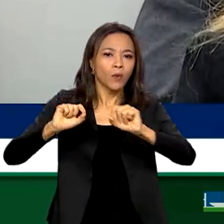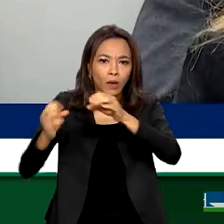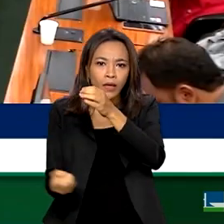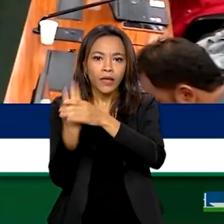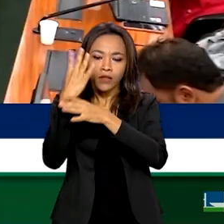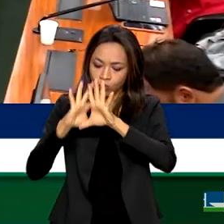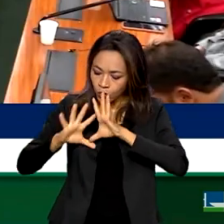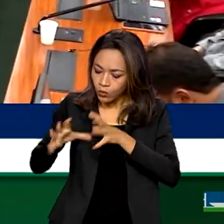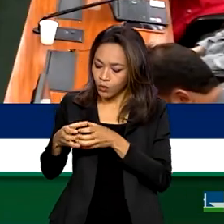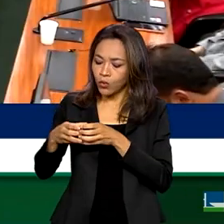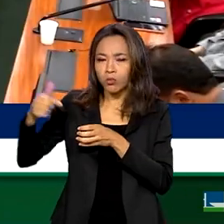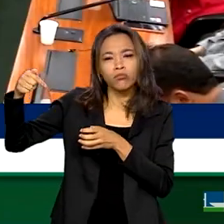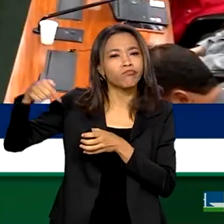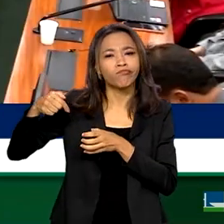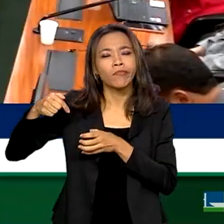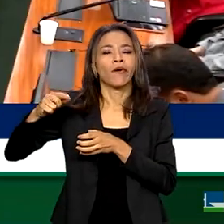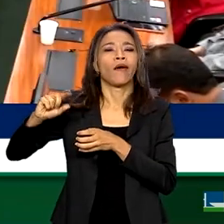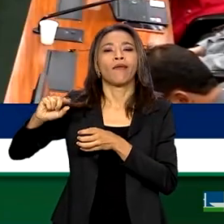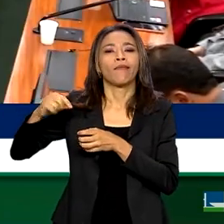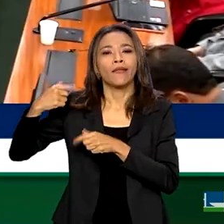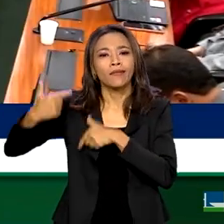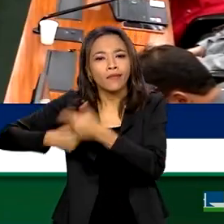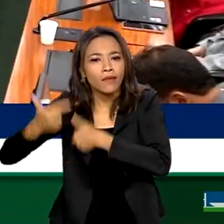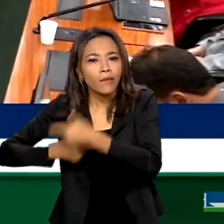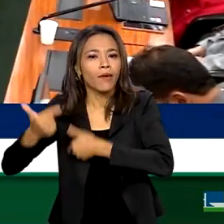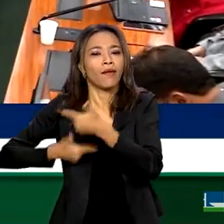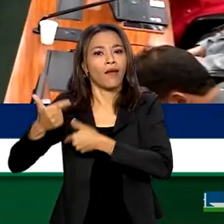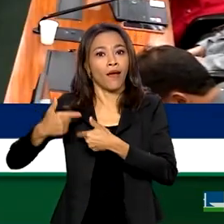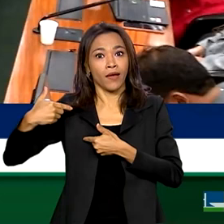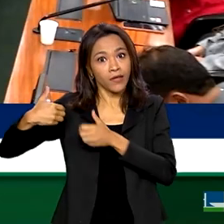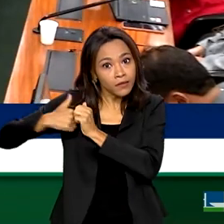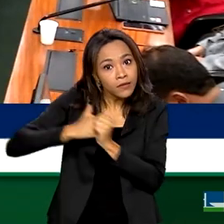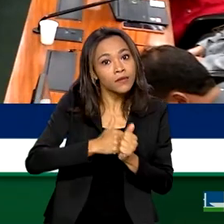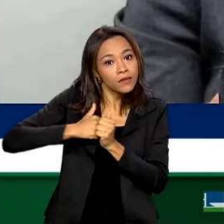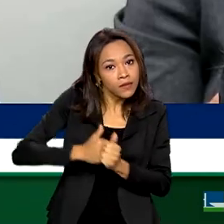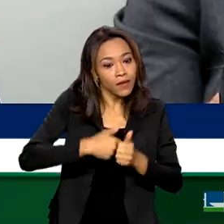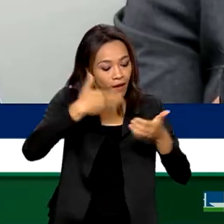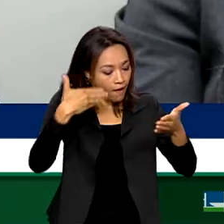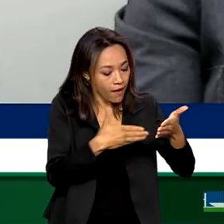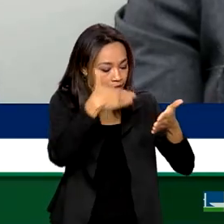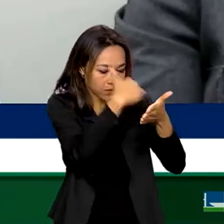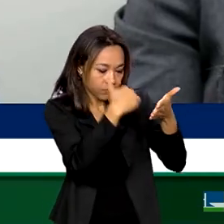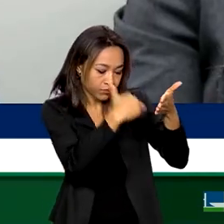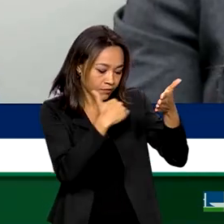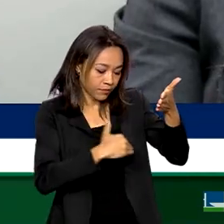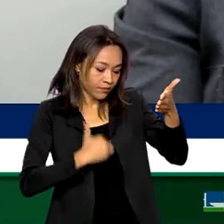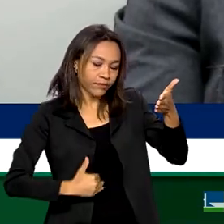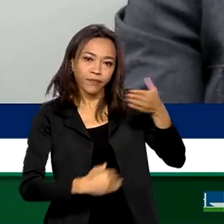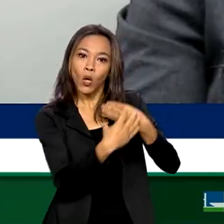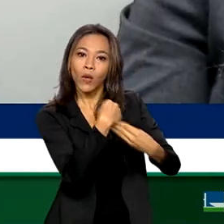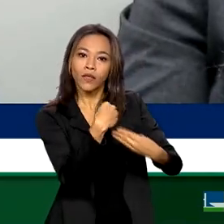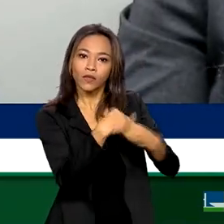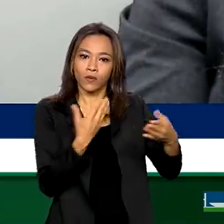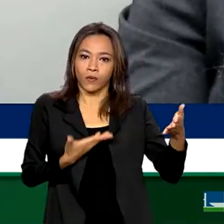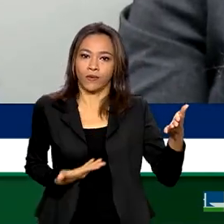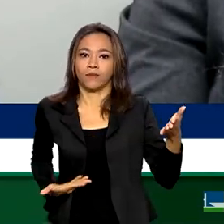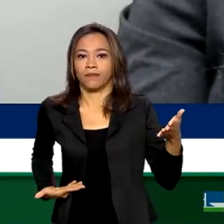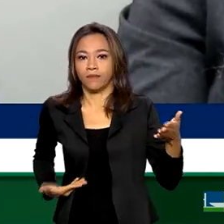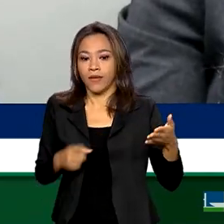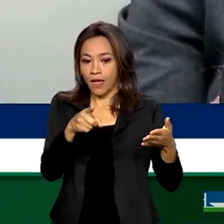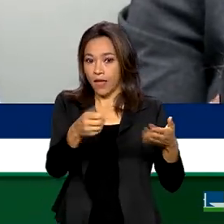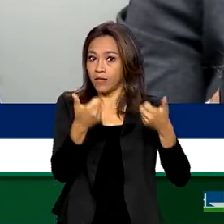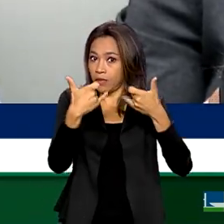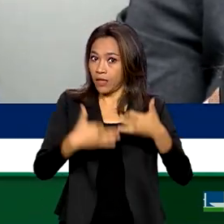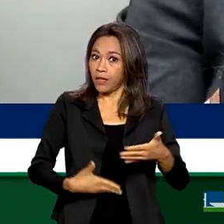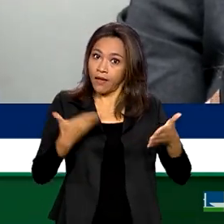comissão que vai trabalhar para que as recomendações sejam efetivadas. Essas recomendações, portanto, elas são